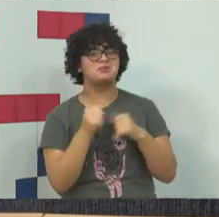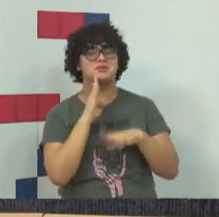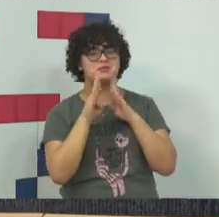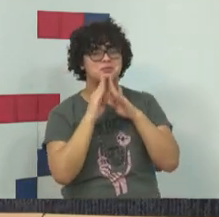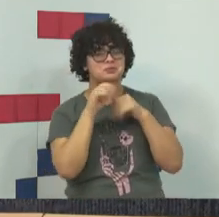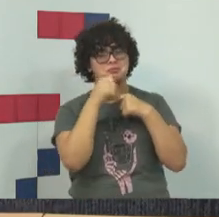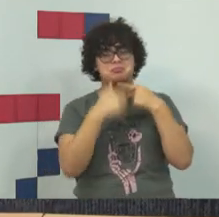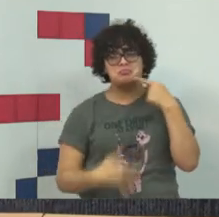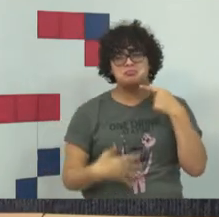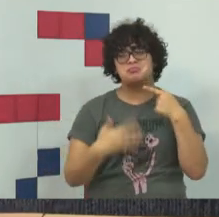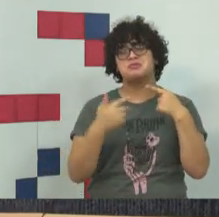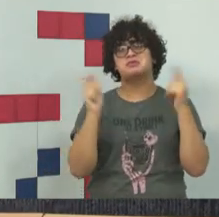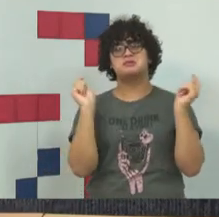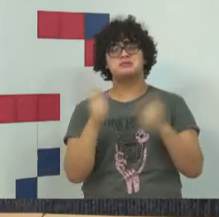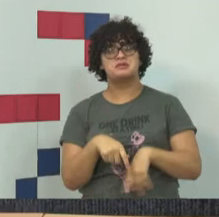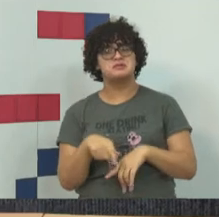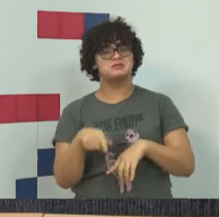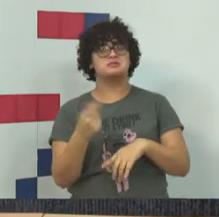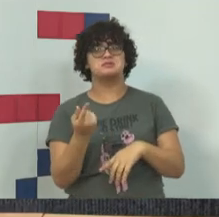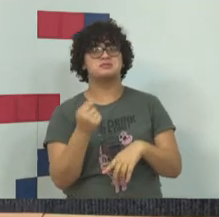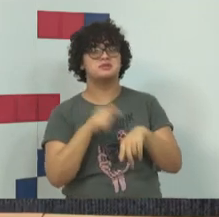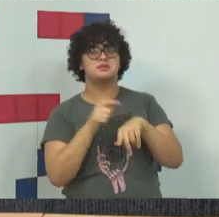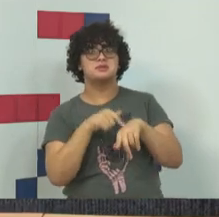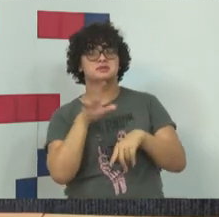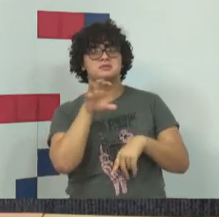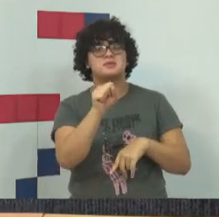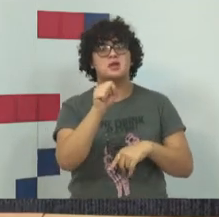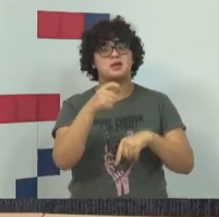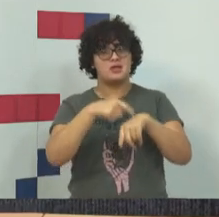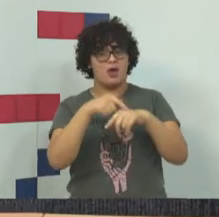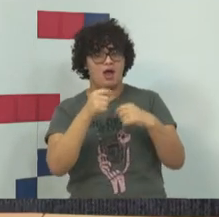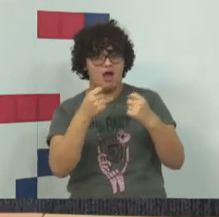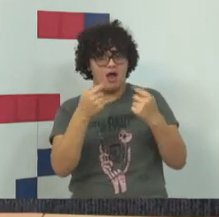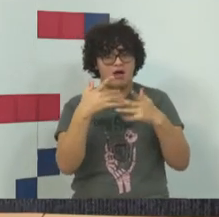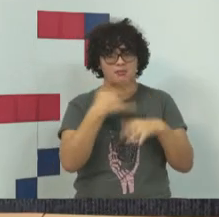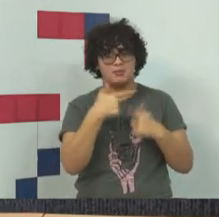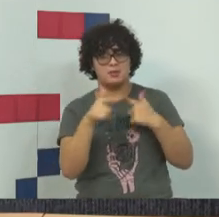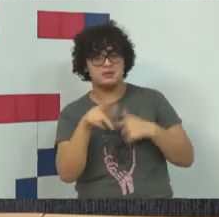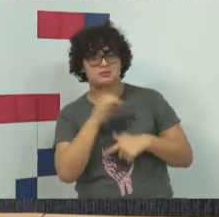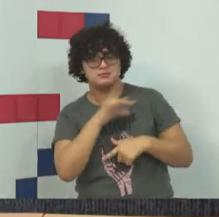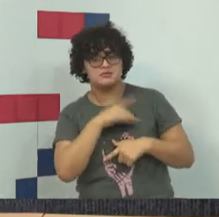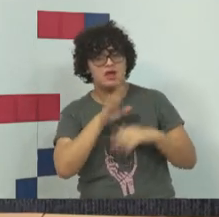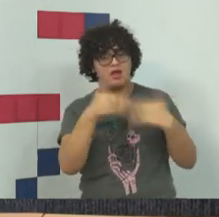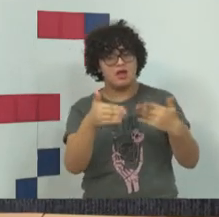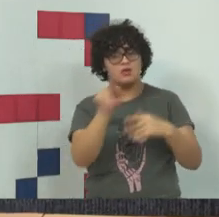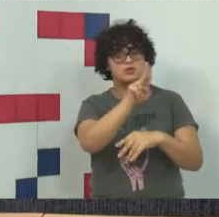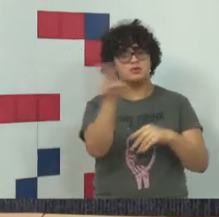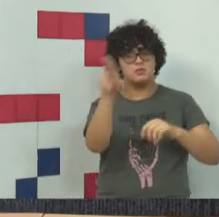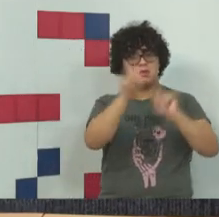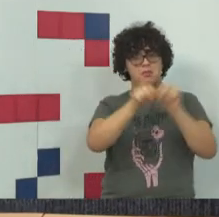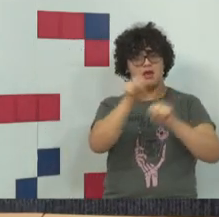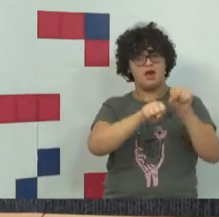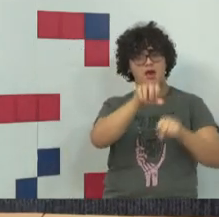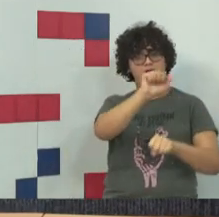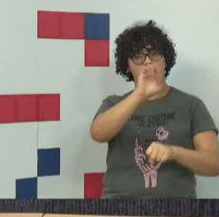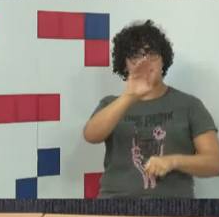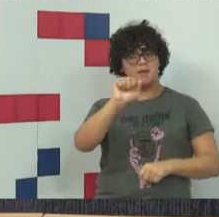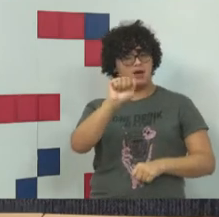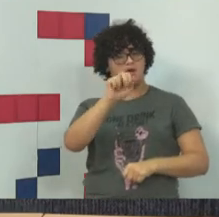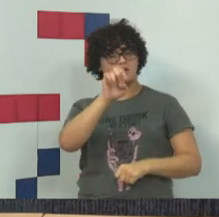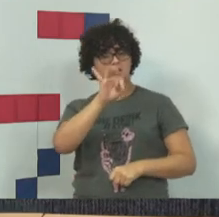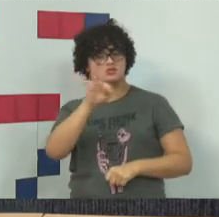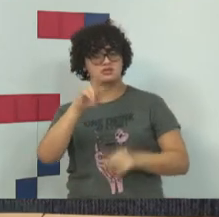pudesse ser resgatada em caso de ataque. Então, a ARPANET foi uma ferramenta militar